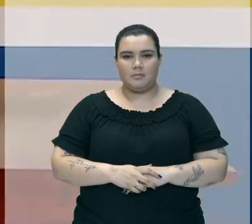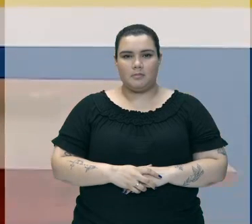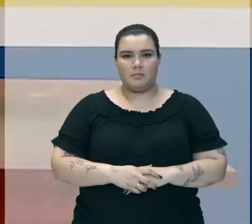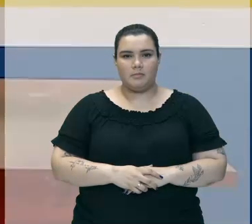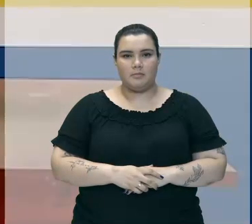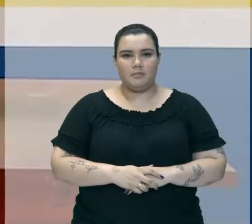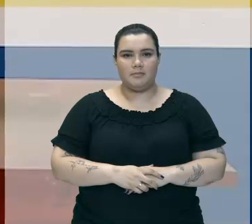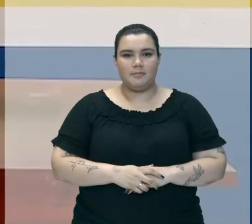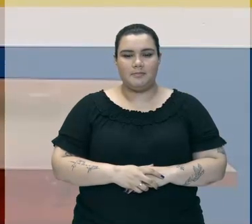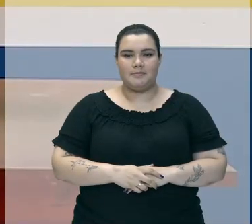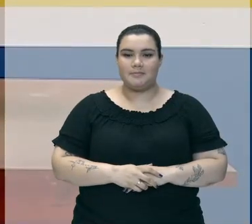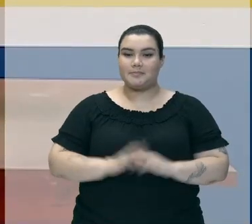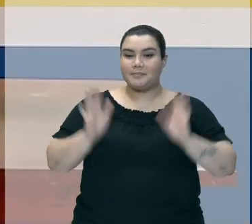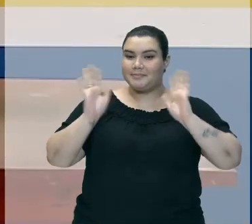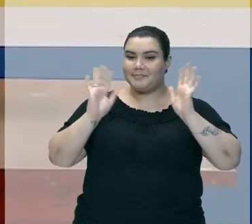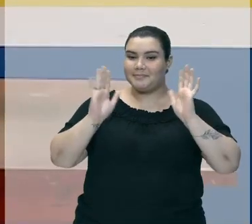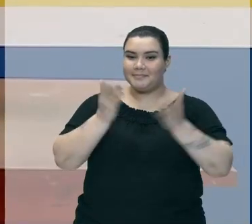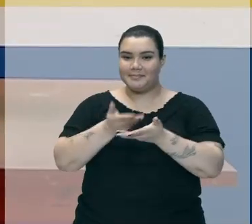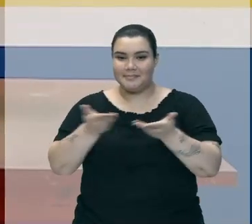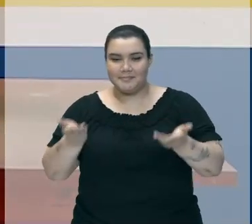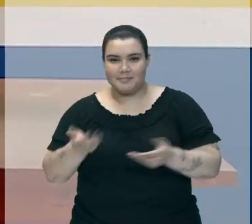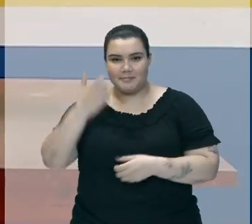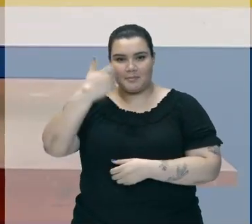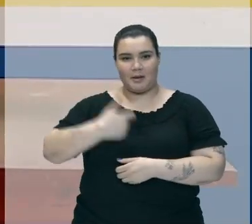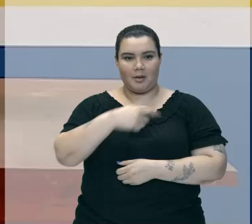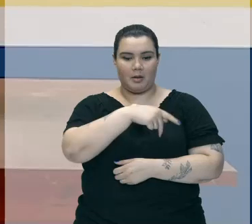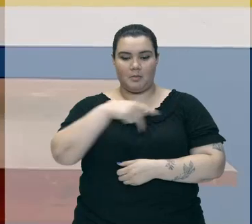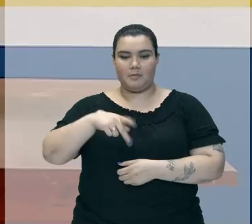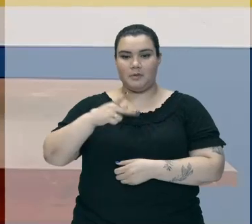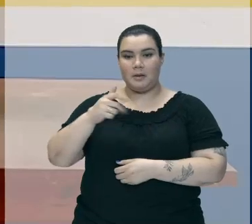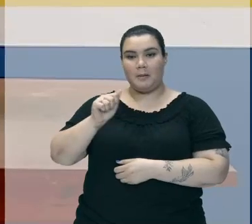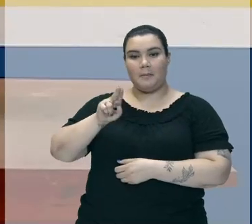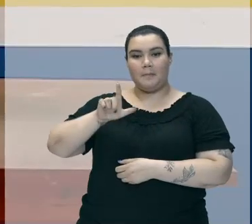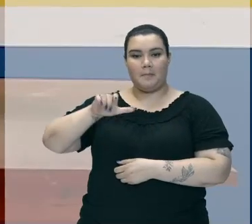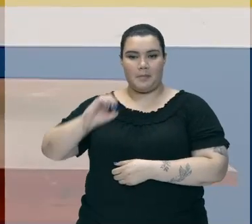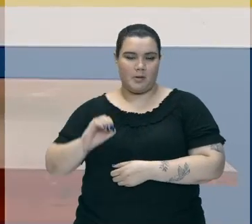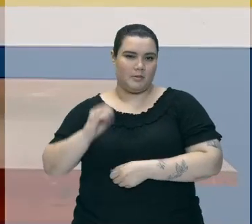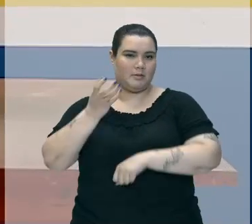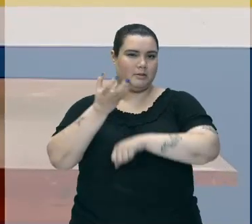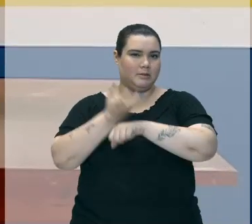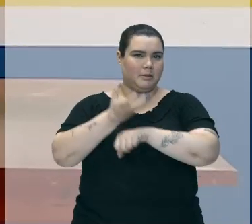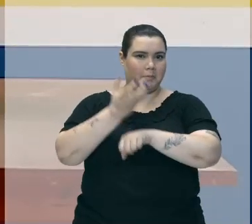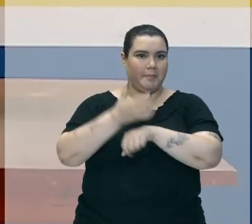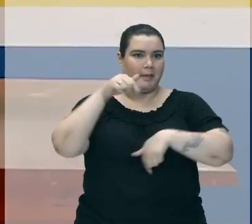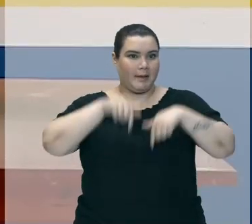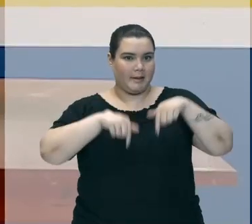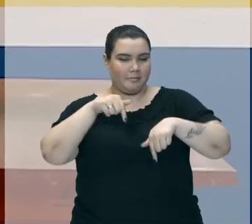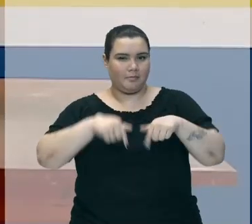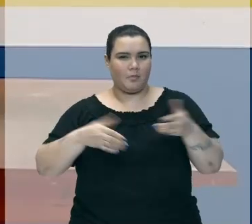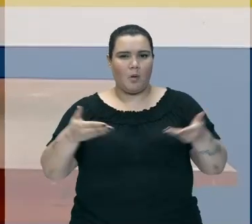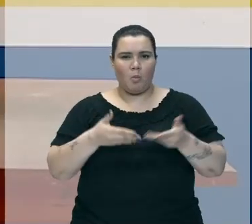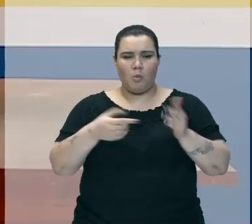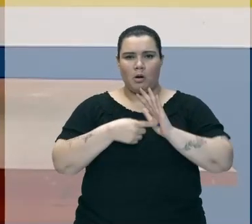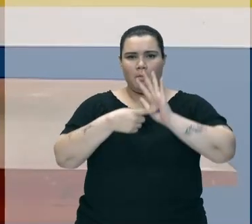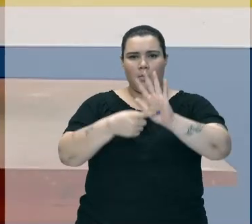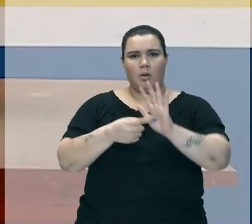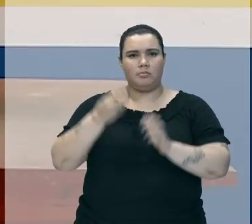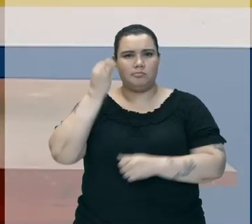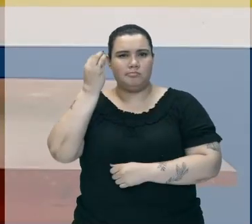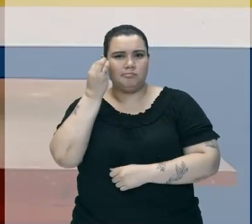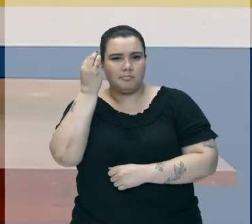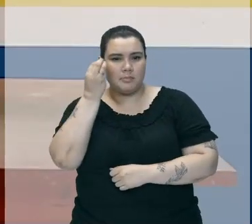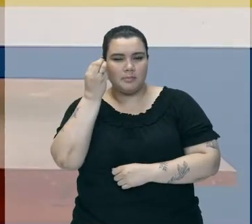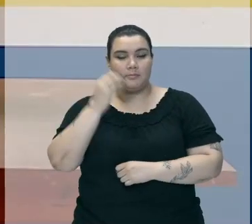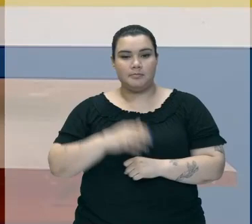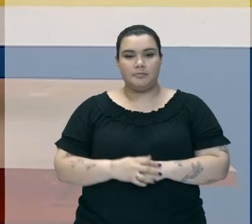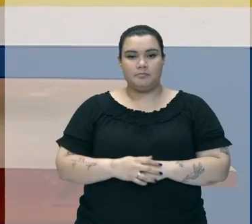Olá Meus Queridos Professor Paulo Torres Aqui De Química E Hoje Eu Vim Trazer Um Experimento Para Vocês Os Itens Que